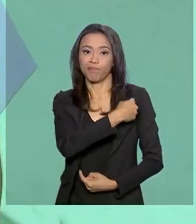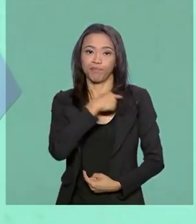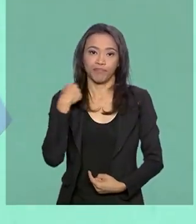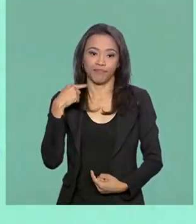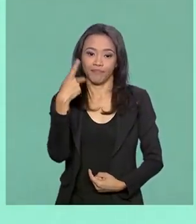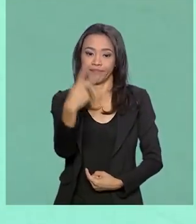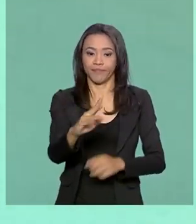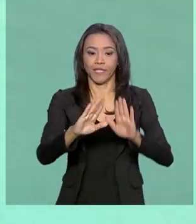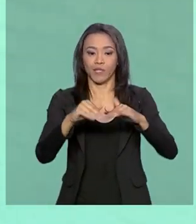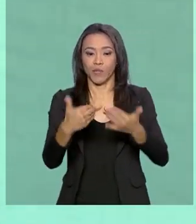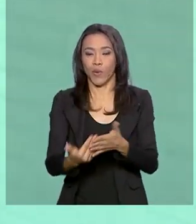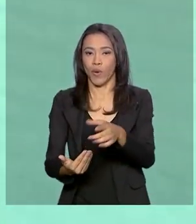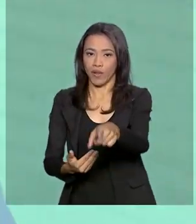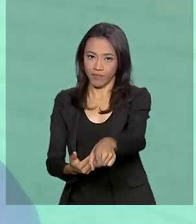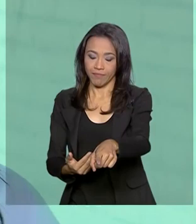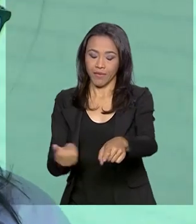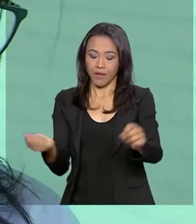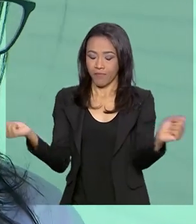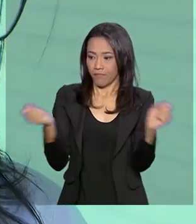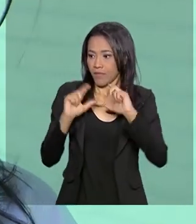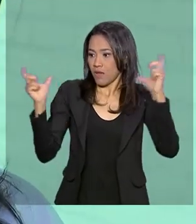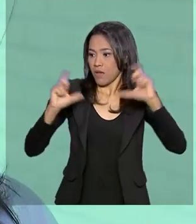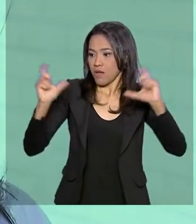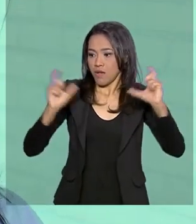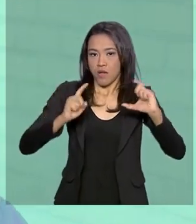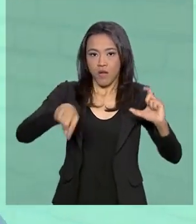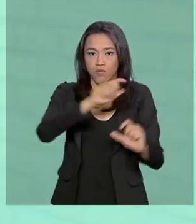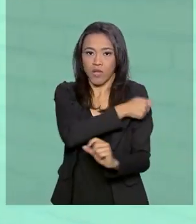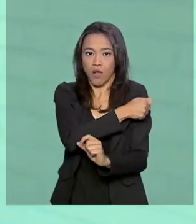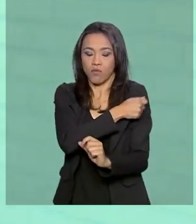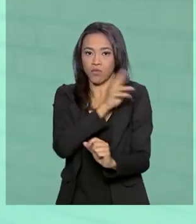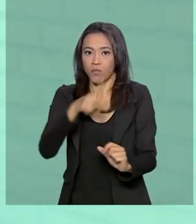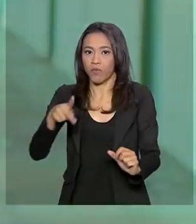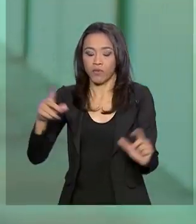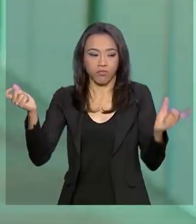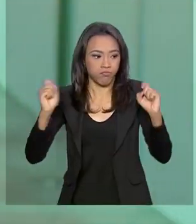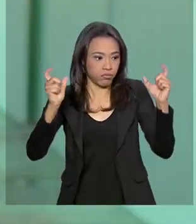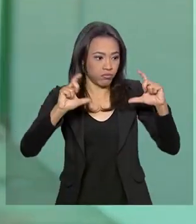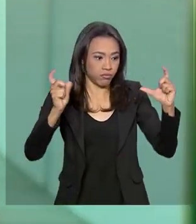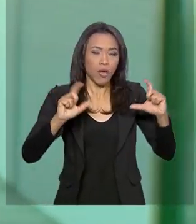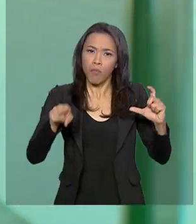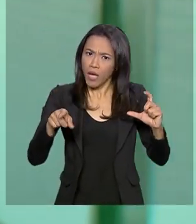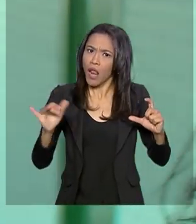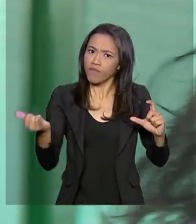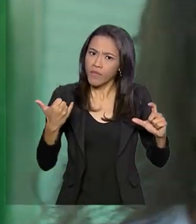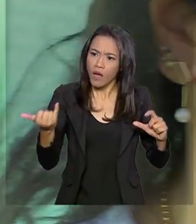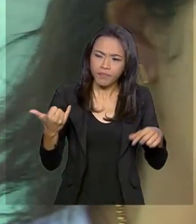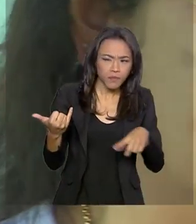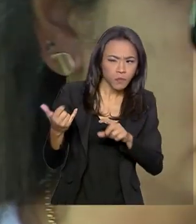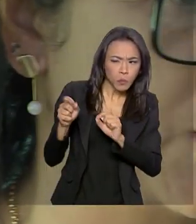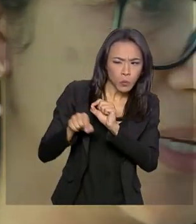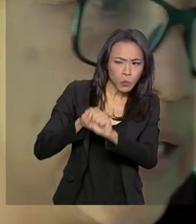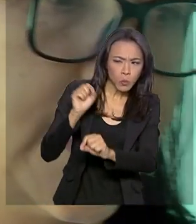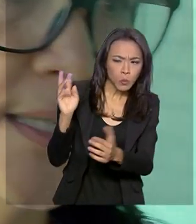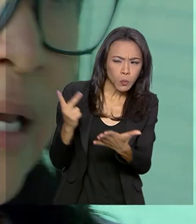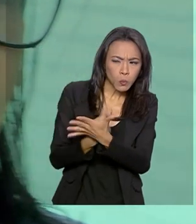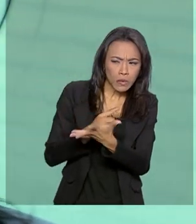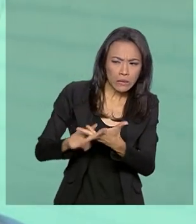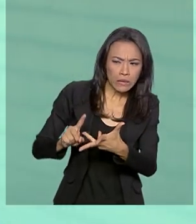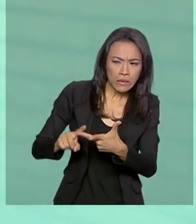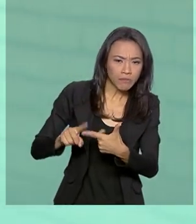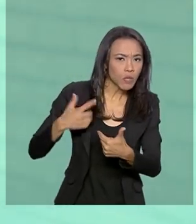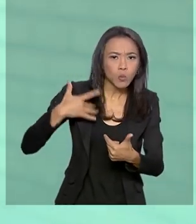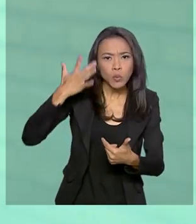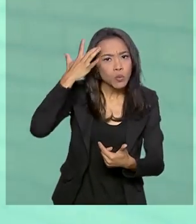diretora conta que o ocorrido mexeu com alunos e professores, porque a estudante deu sinais de que algo estava errado, mas eles não